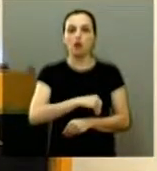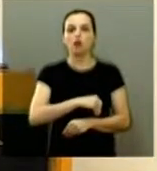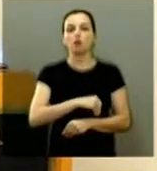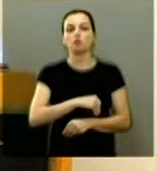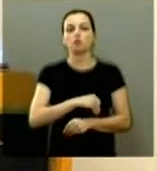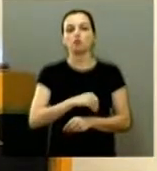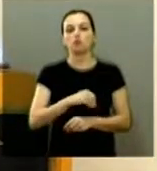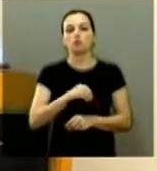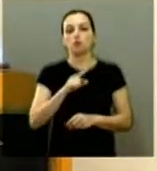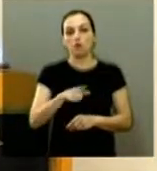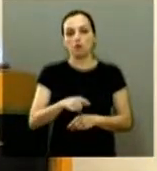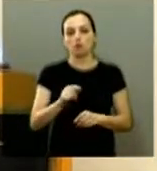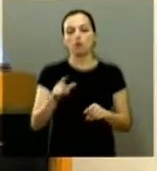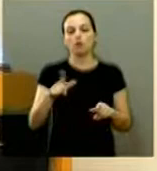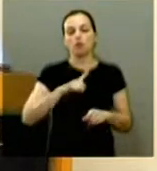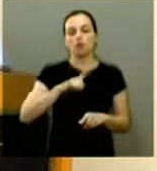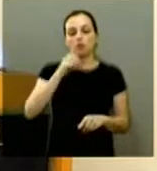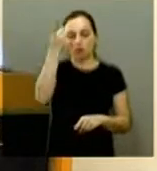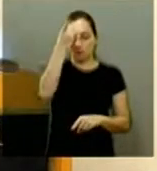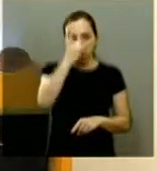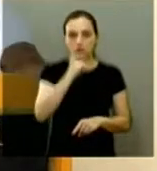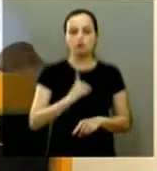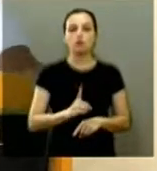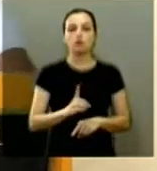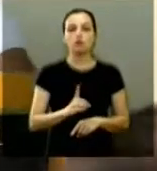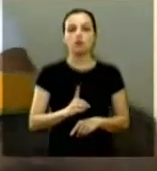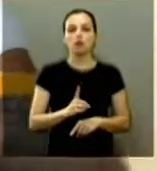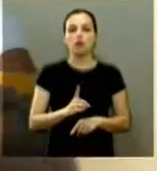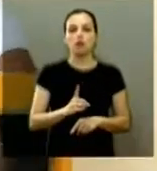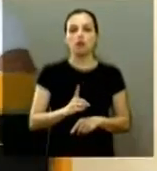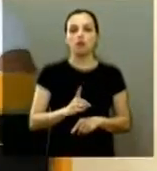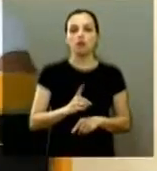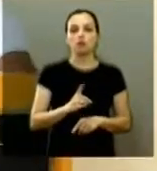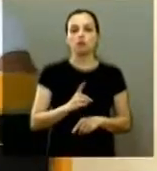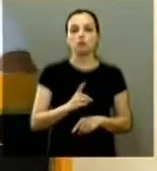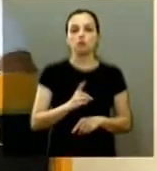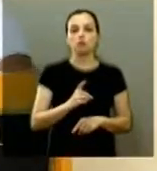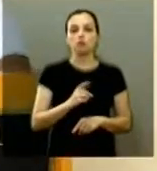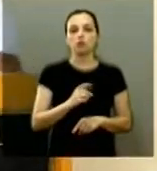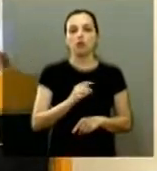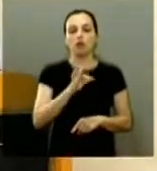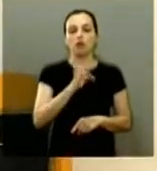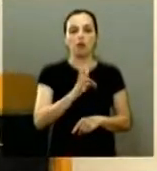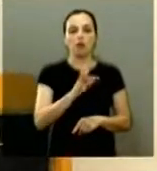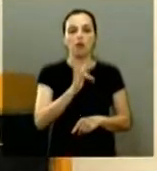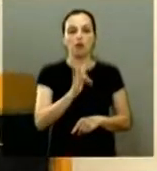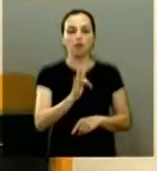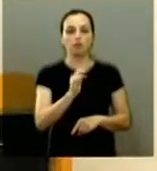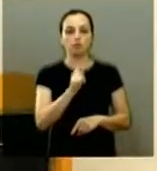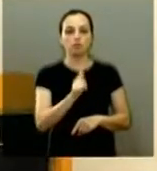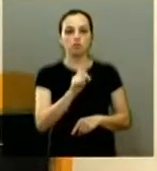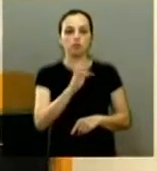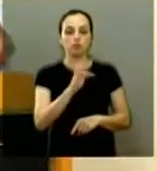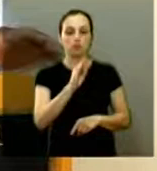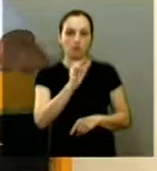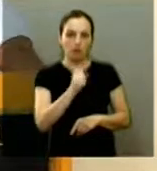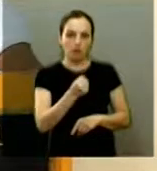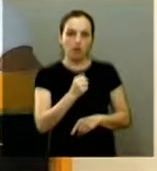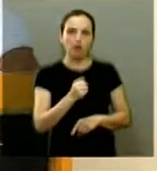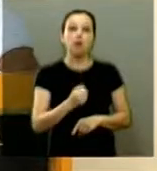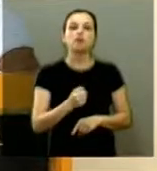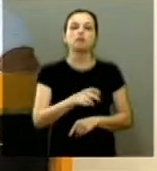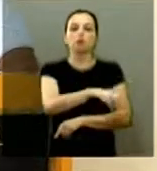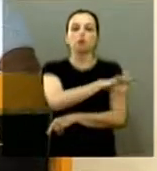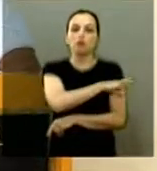os direitos trabalhistas recolhidos como FGTS de forma retroativa e também a prefeitura e o governo do estado terão que